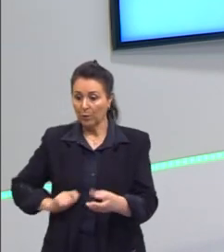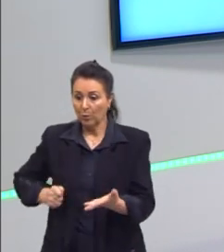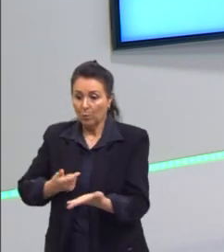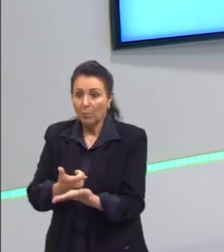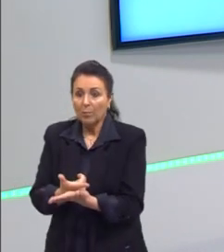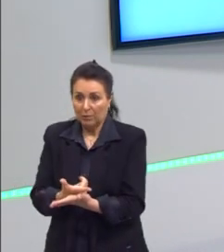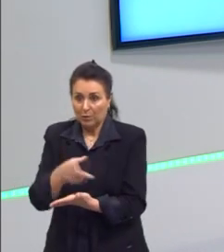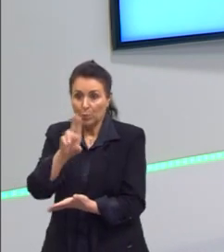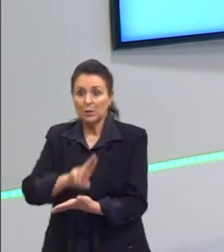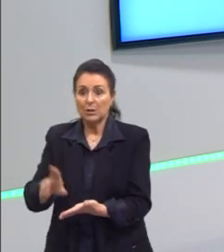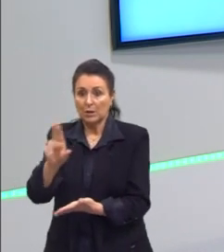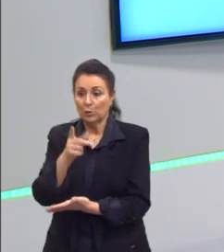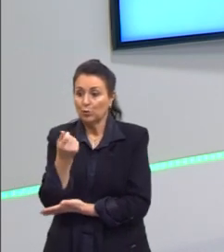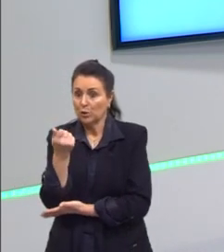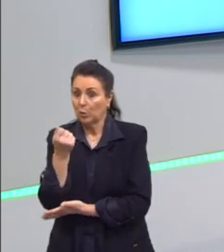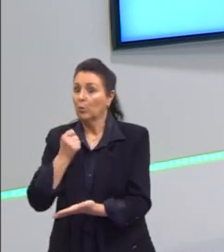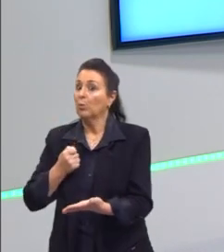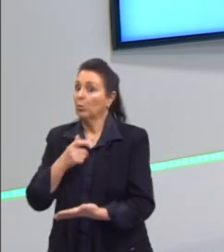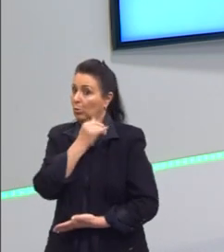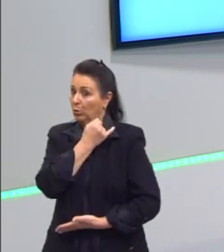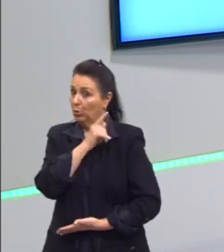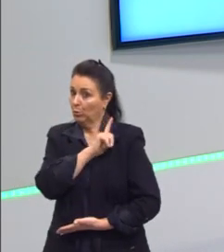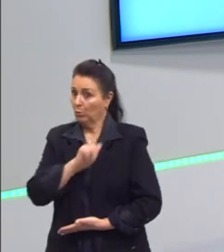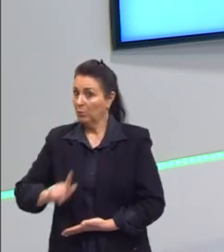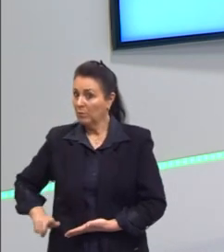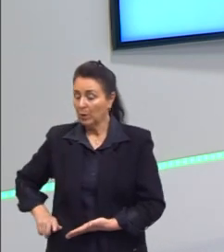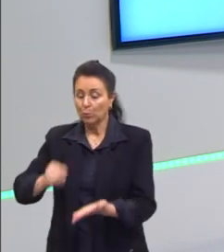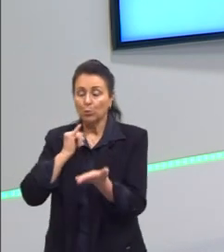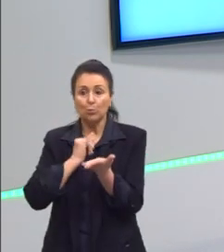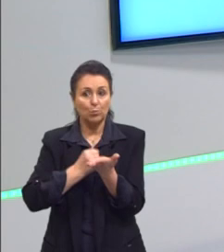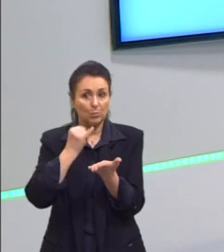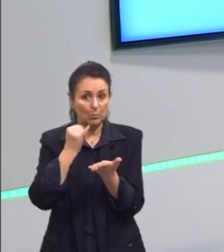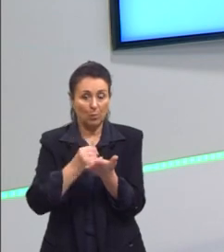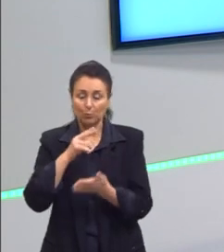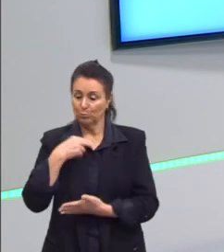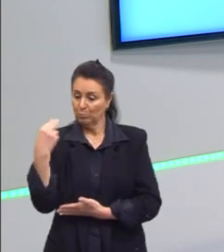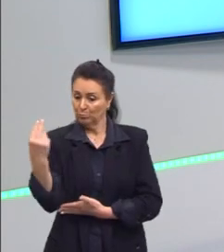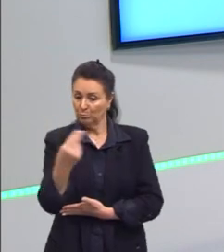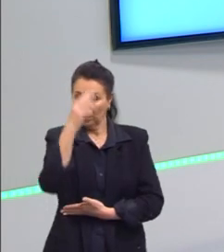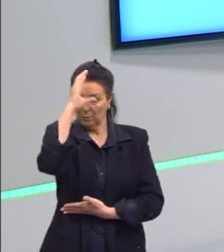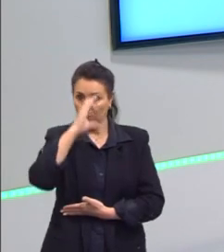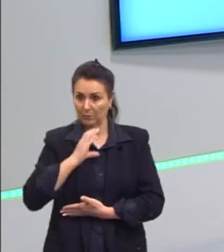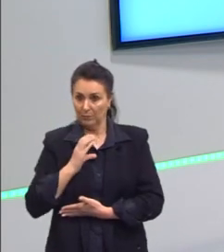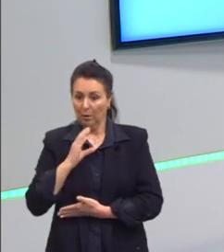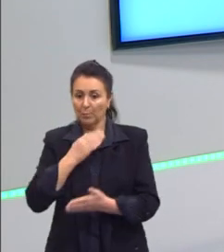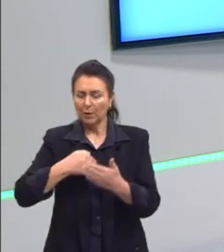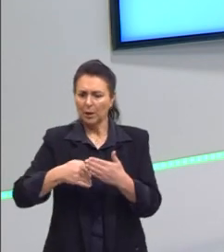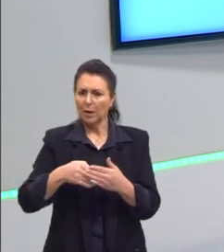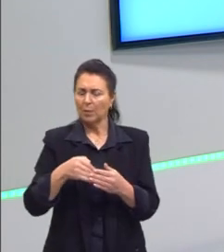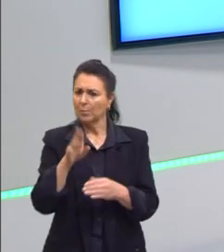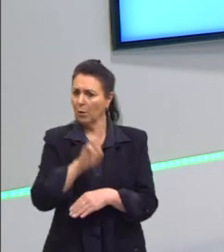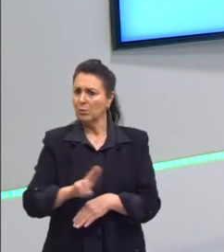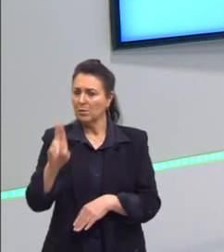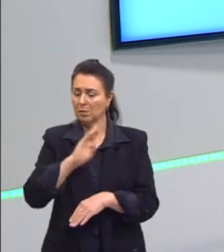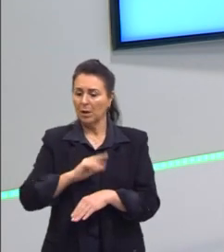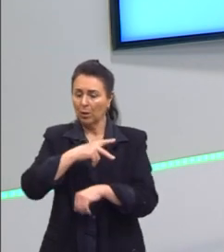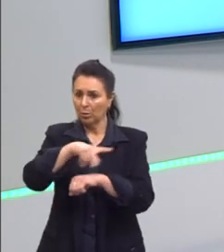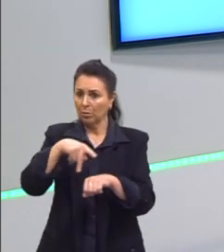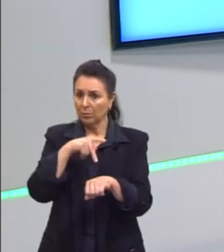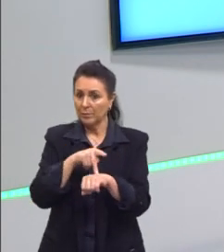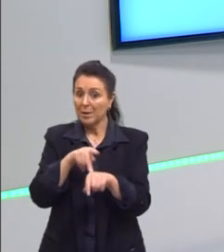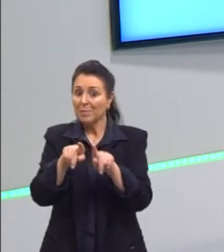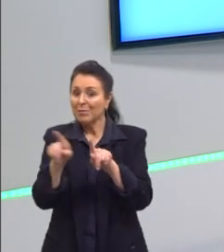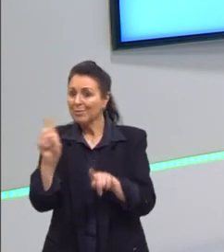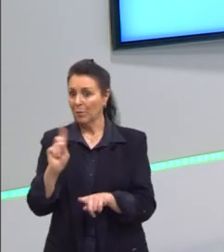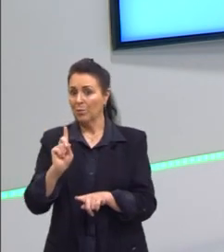governo, com o dinheiro que seria dos impostos, dos cidadãos, que deveria ser para toda a nação, ele estava defendendo o interesse desses poucos